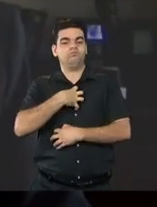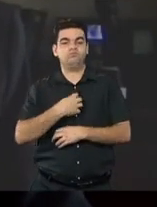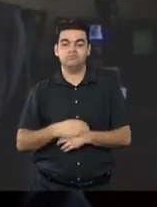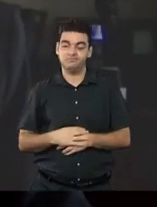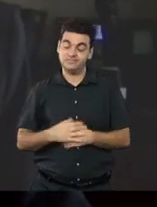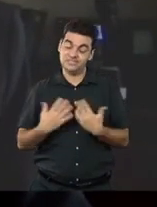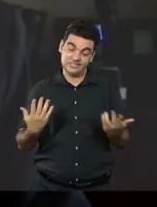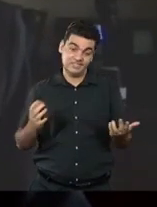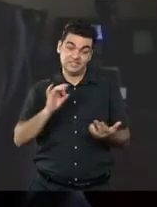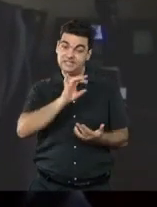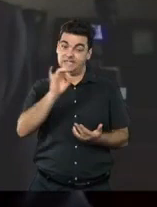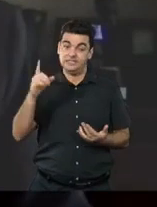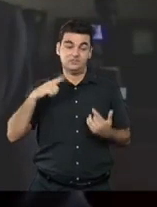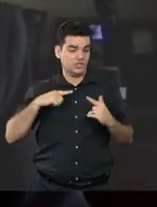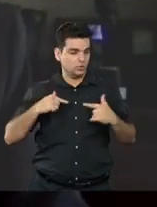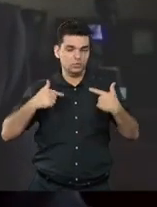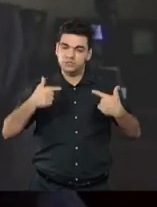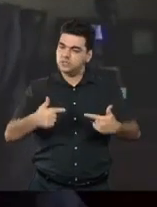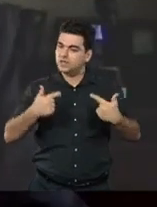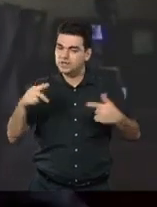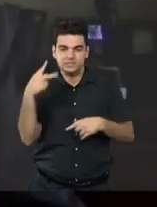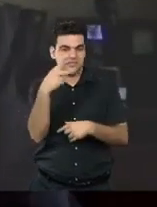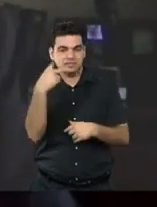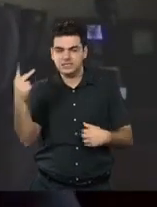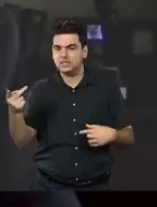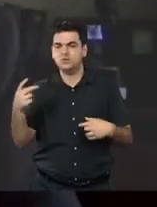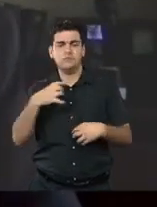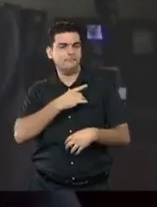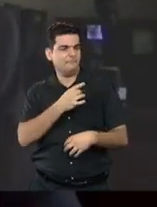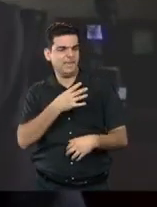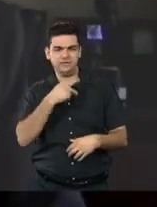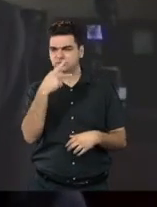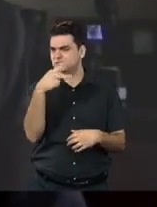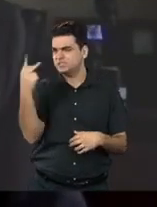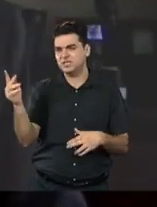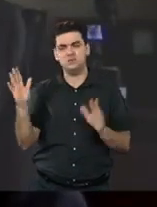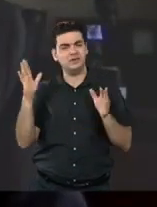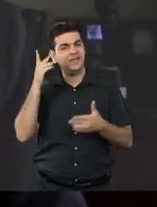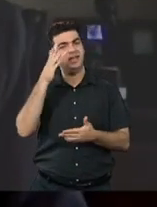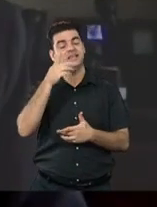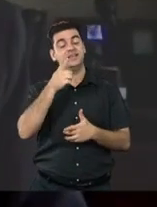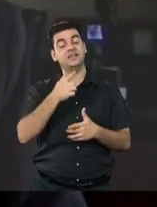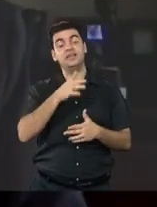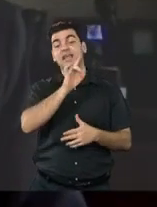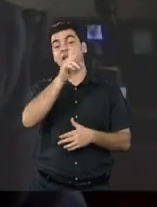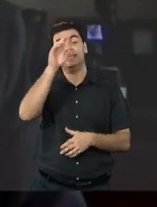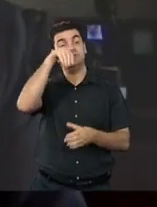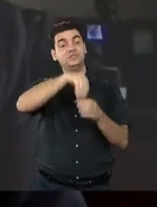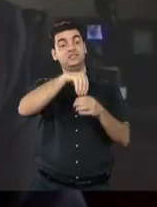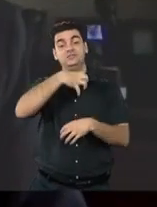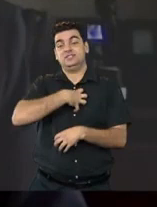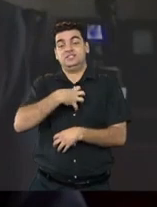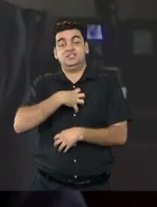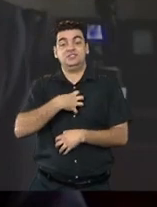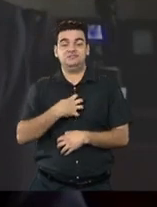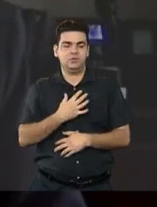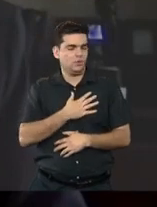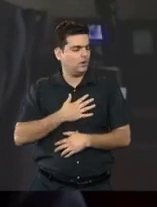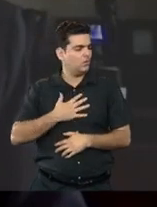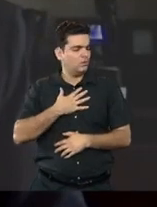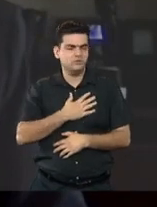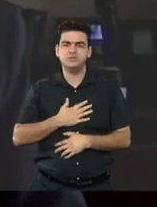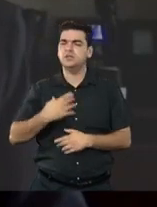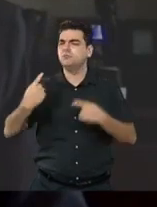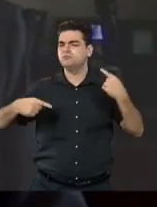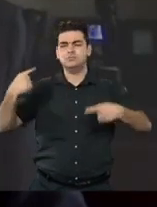de nós enfrenta as suas próprias batalhas, os seus próprios fantasmas. Eu achei maravilhosa a conversa dessa